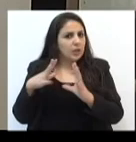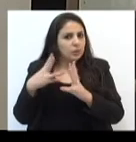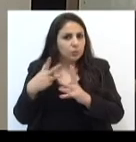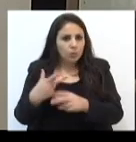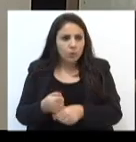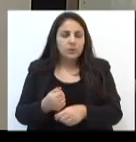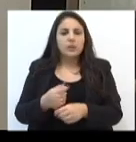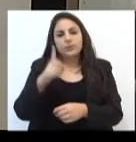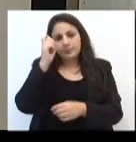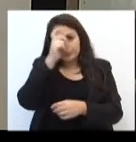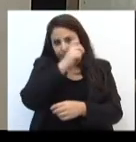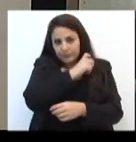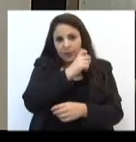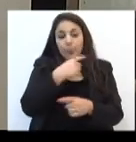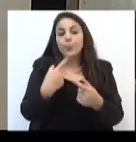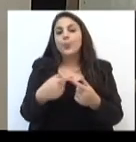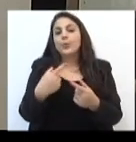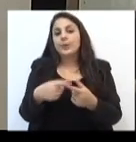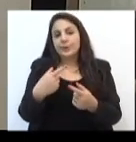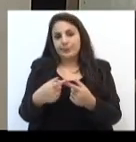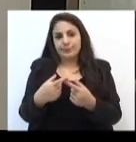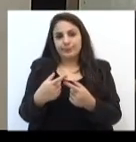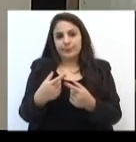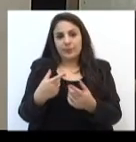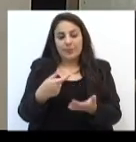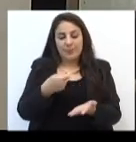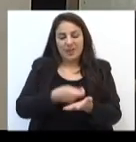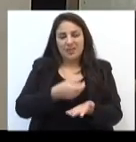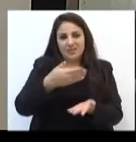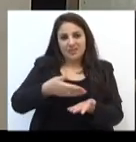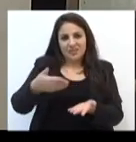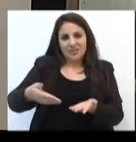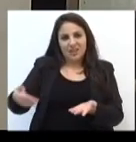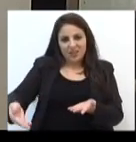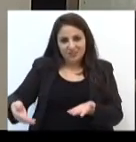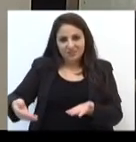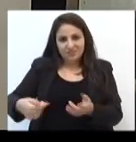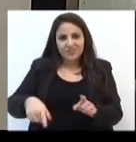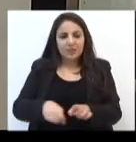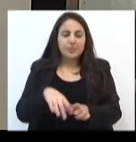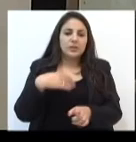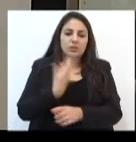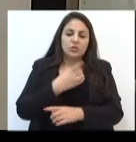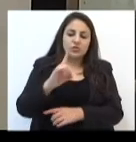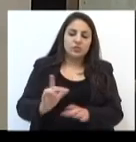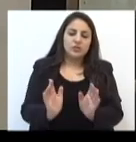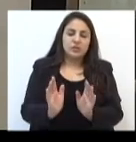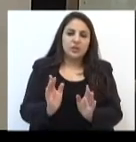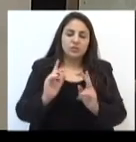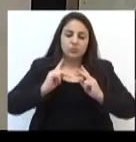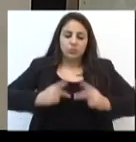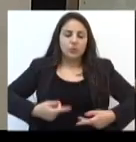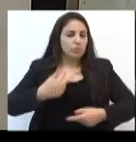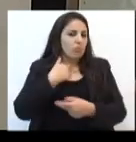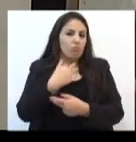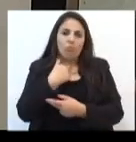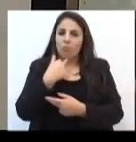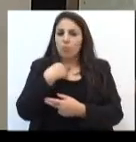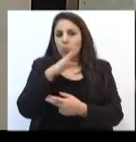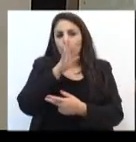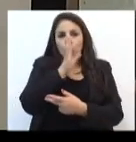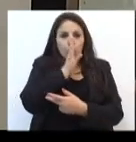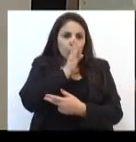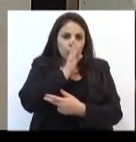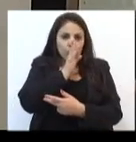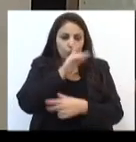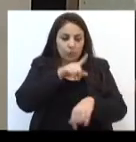parcelamento dos salários. Nós, que defendemos e militamos nos direitos humanos, não podemos ficar